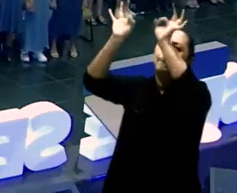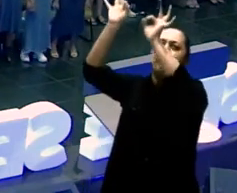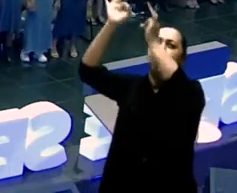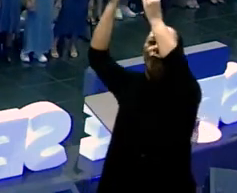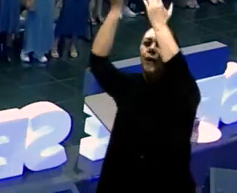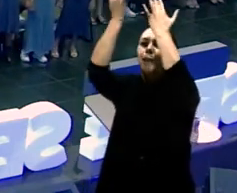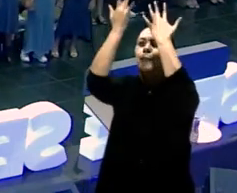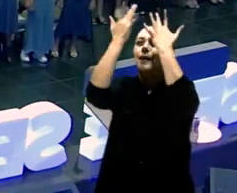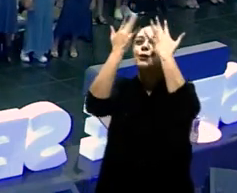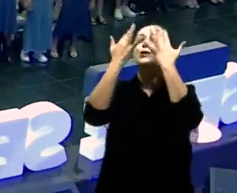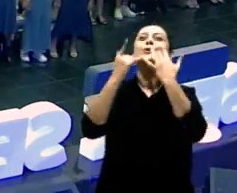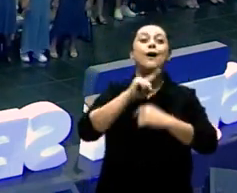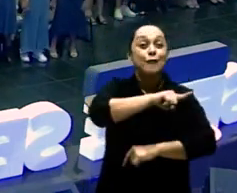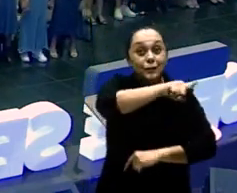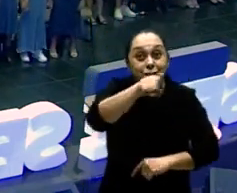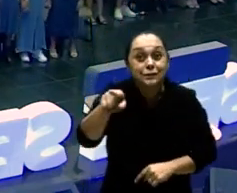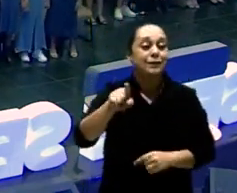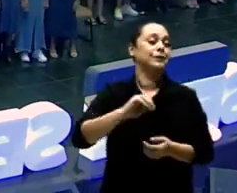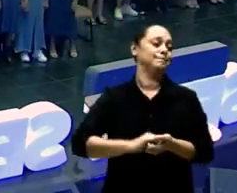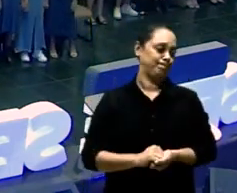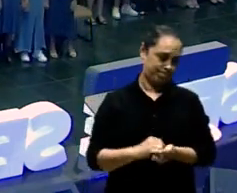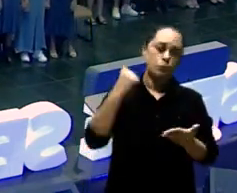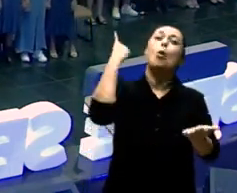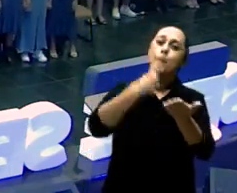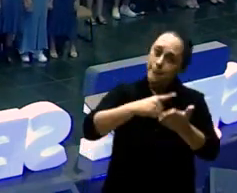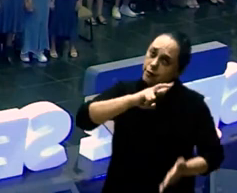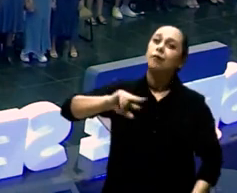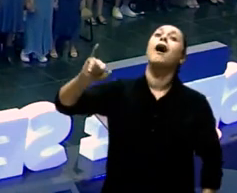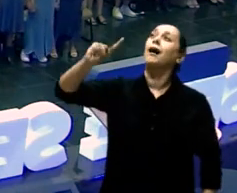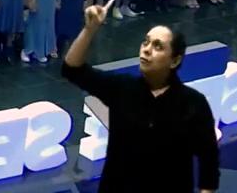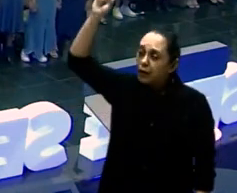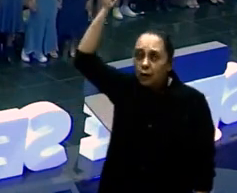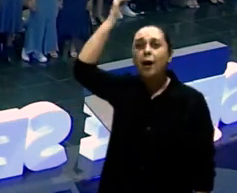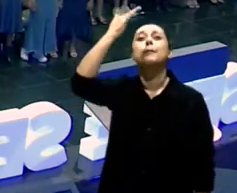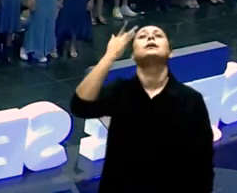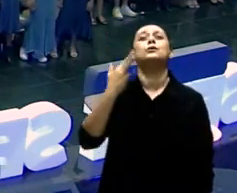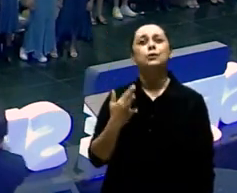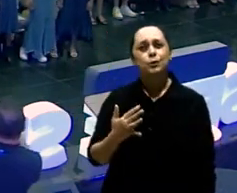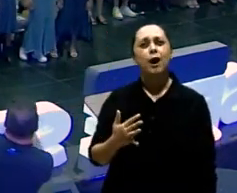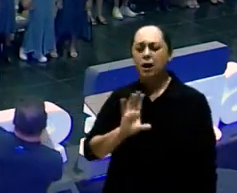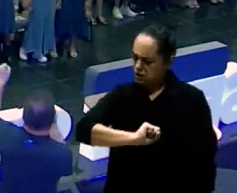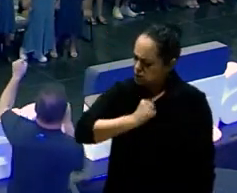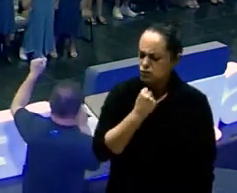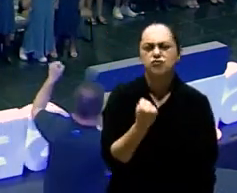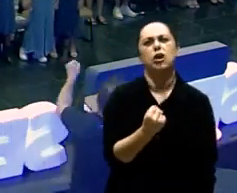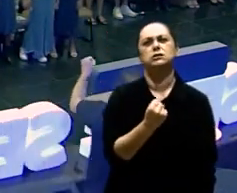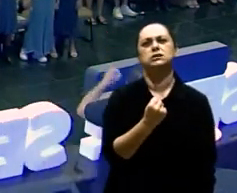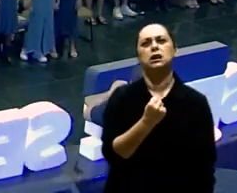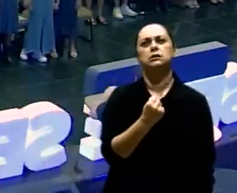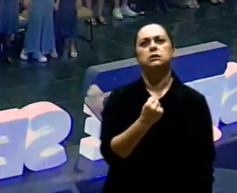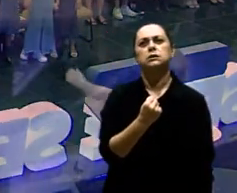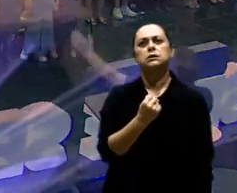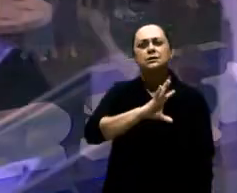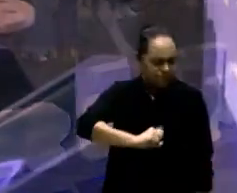Nada além Além disso Então aceite O seu Momento Dê o seu Melhor Dentro daquilo Que você